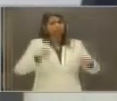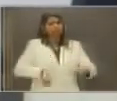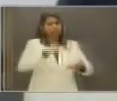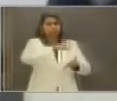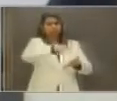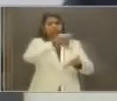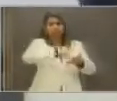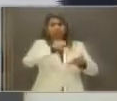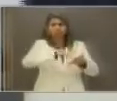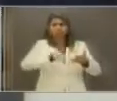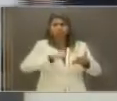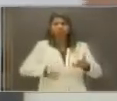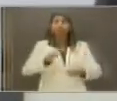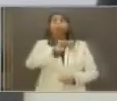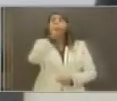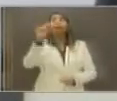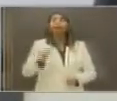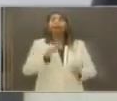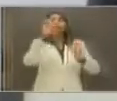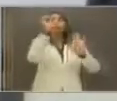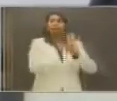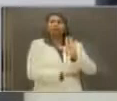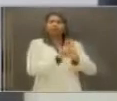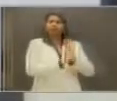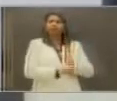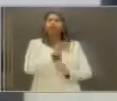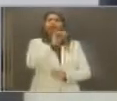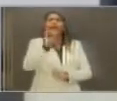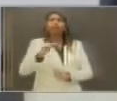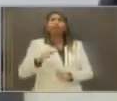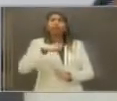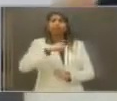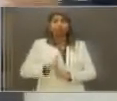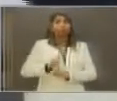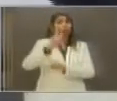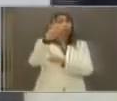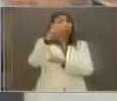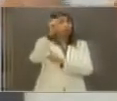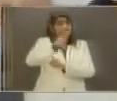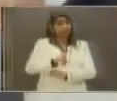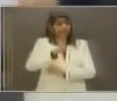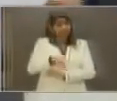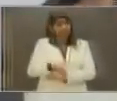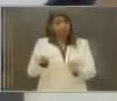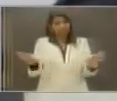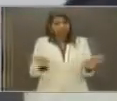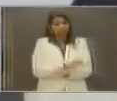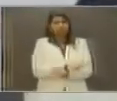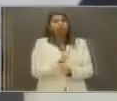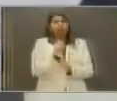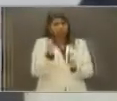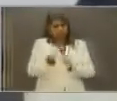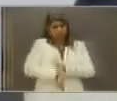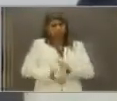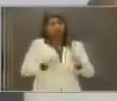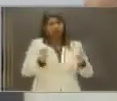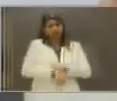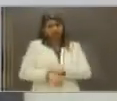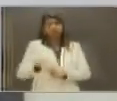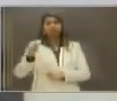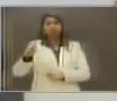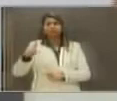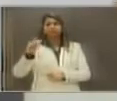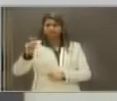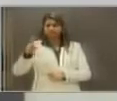tinha direito na época e quem teve dois mandatos se poderiam se aposentar nesse sistema